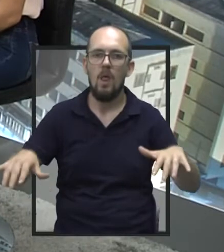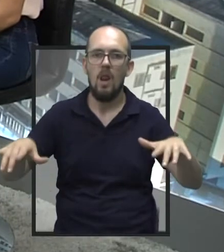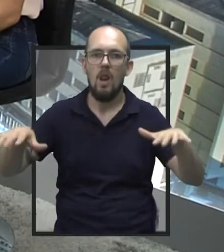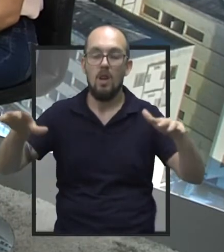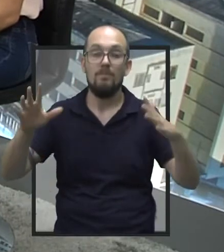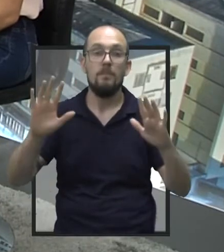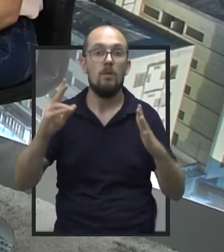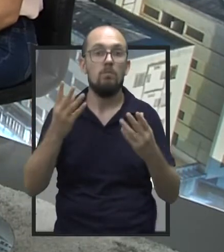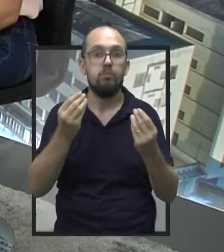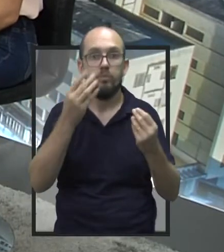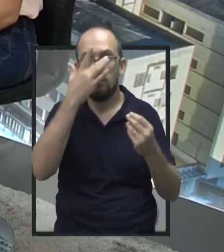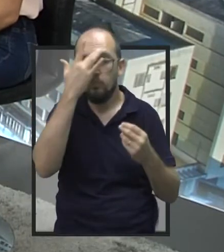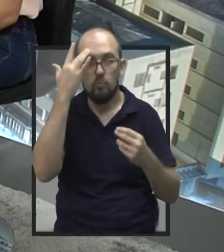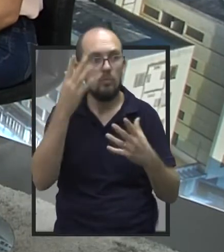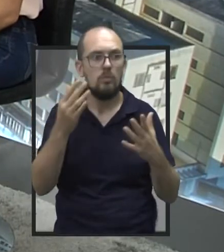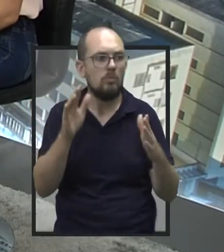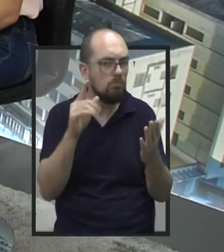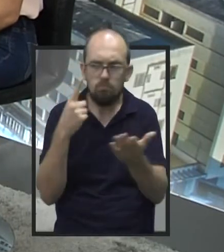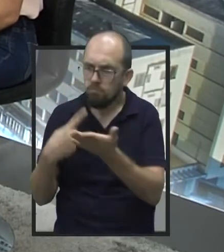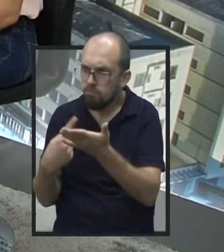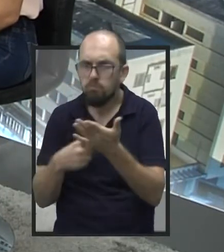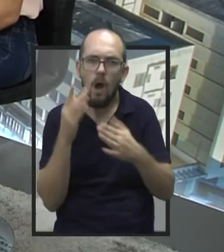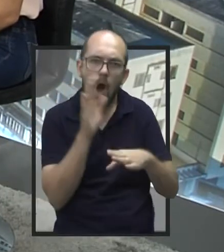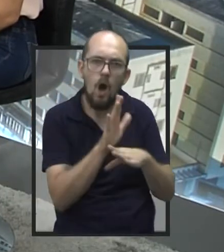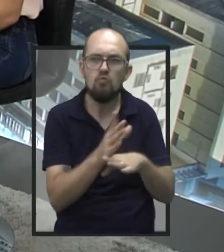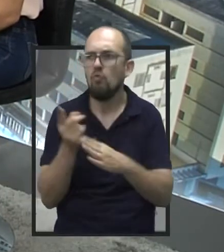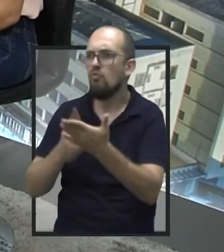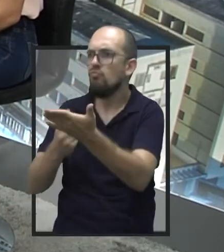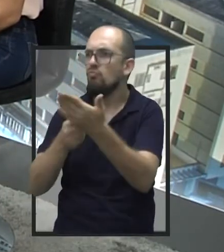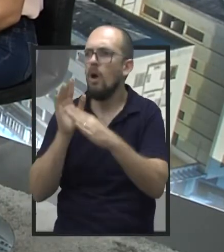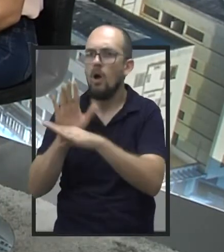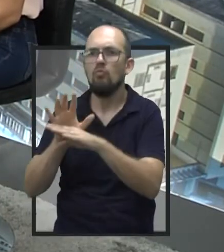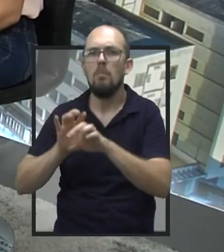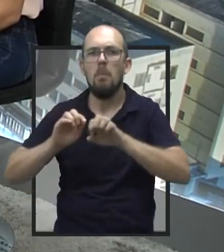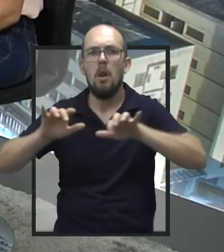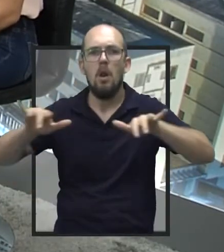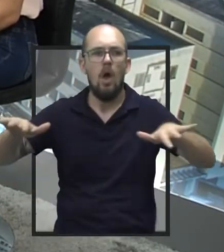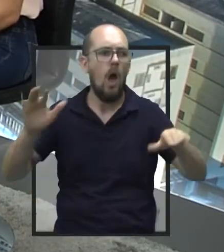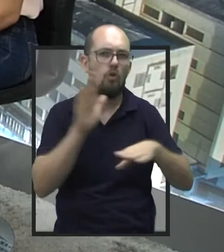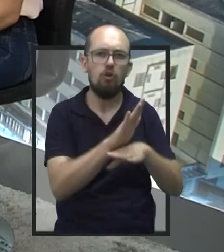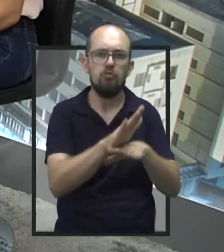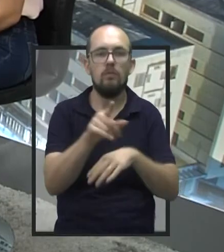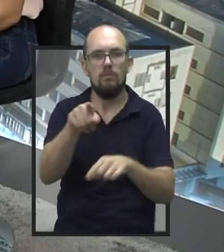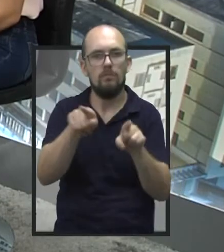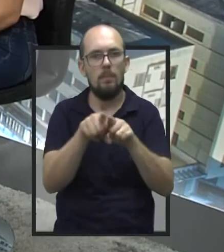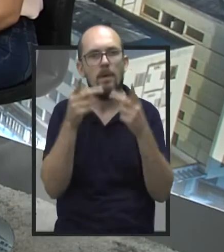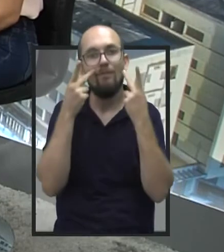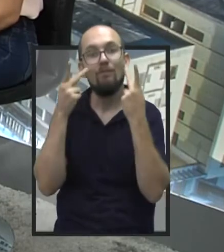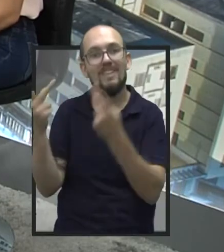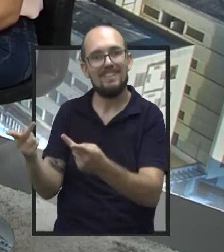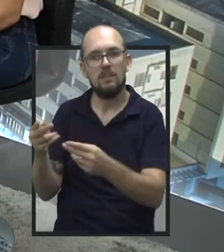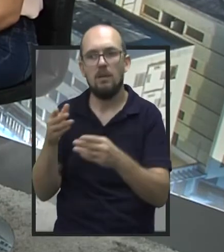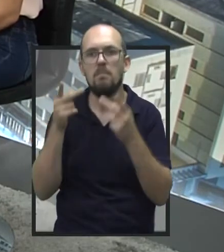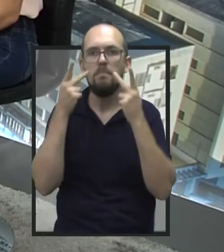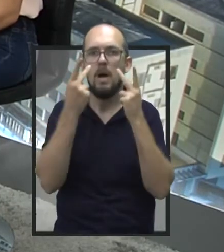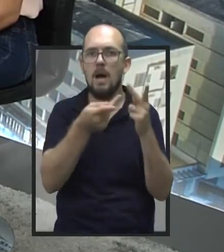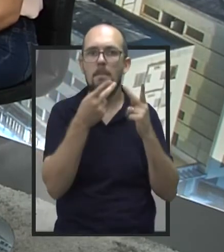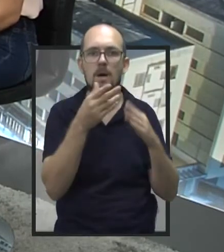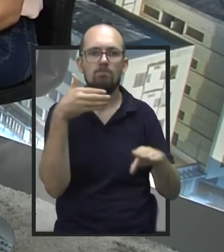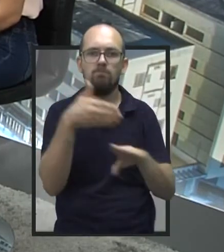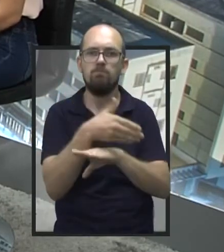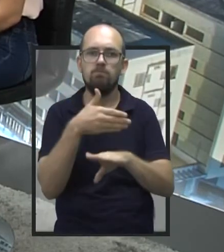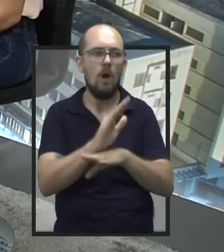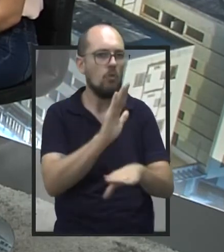solidariedade da população. A senhora também esteve visitando os pontos de alagamento, participou dessa corrente de